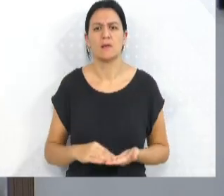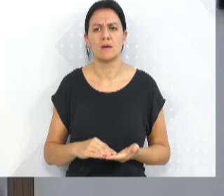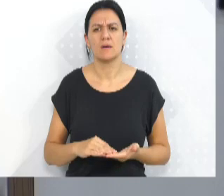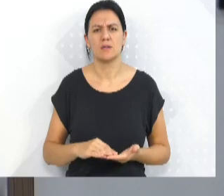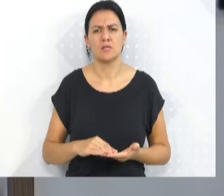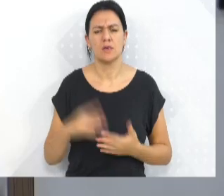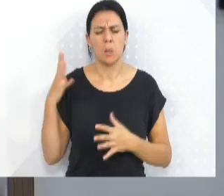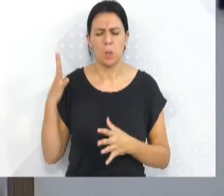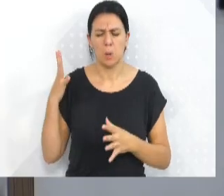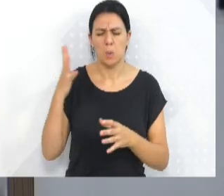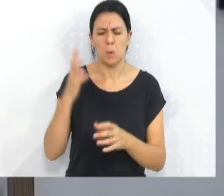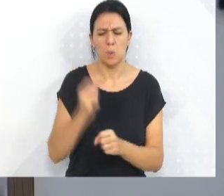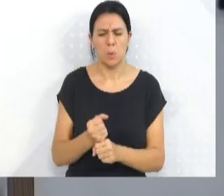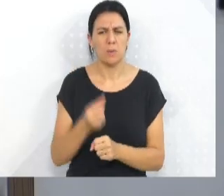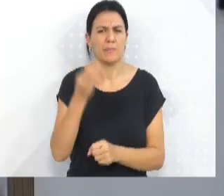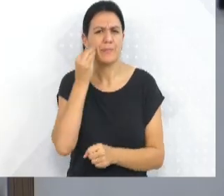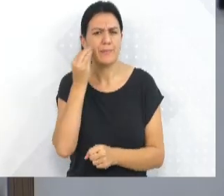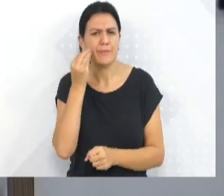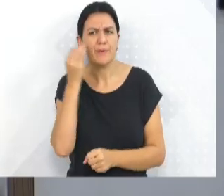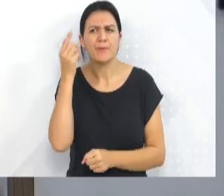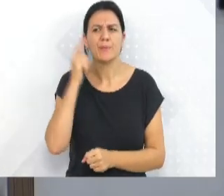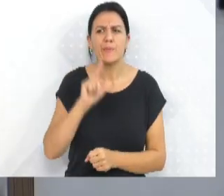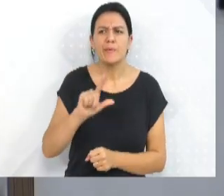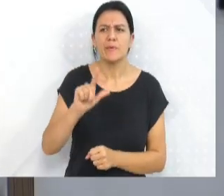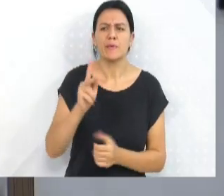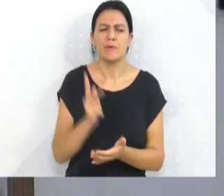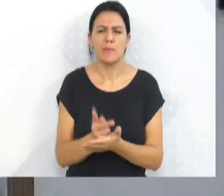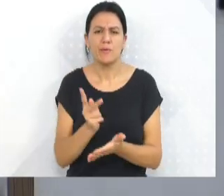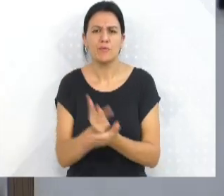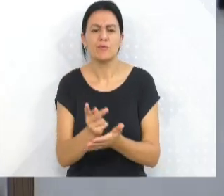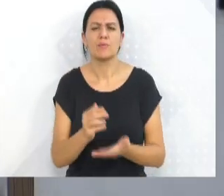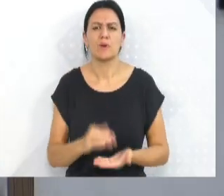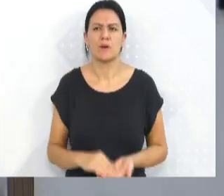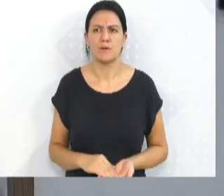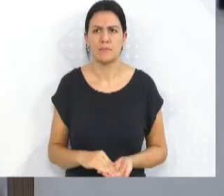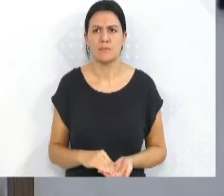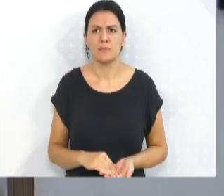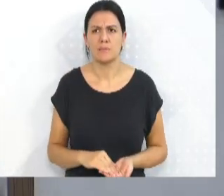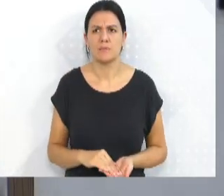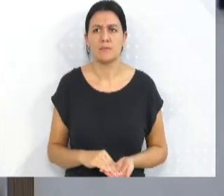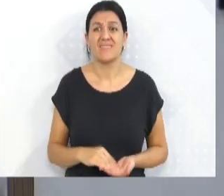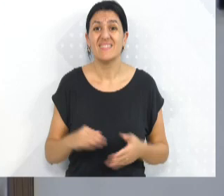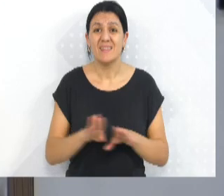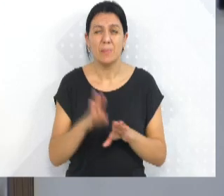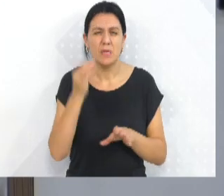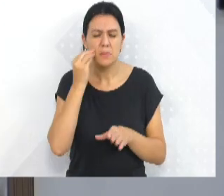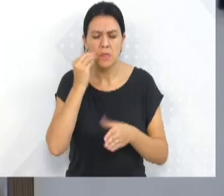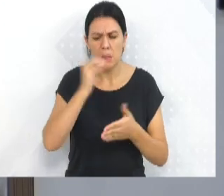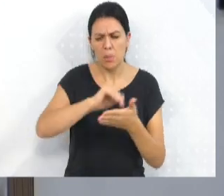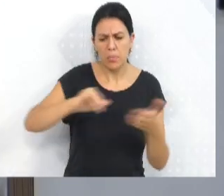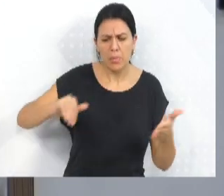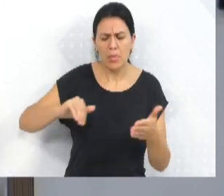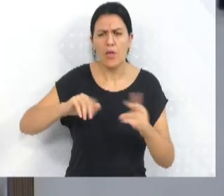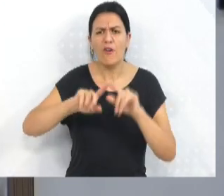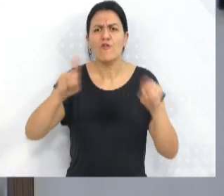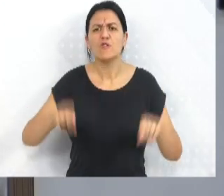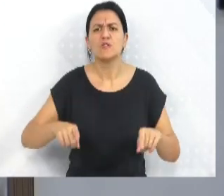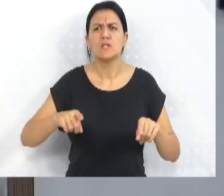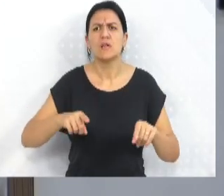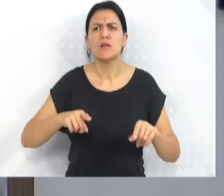longa data, que nós vivemos tentando manter e conter a retirada de trabalhadores do transporte coletivo, ainda